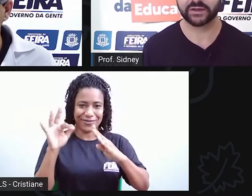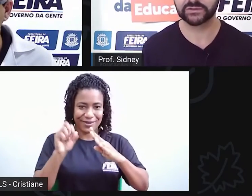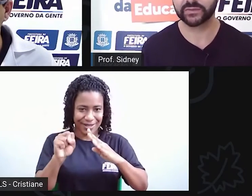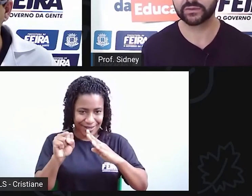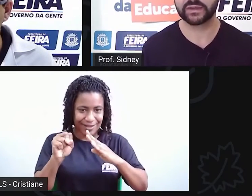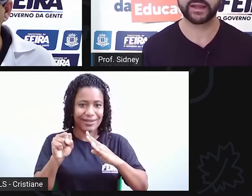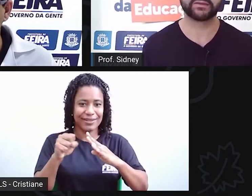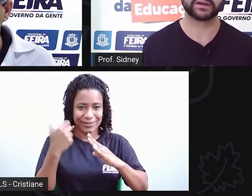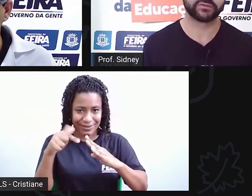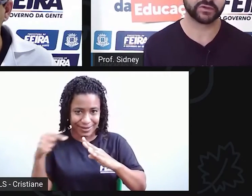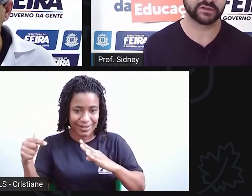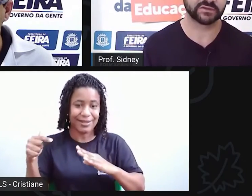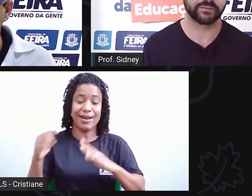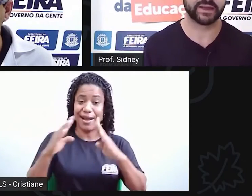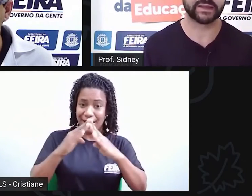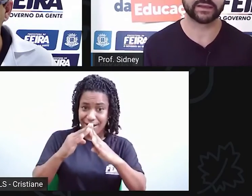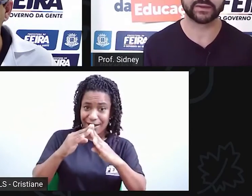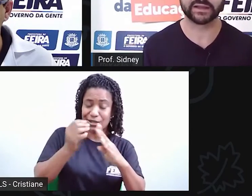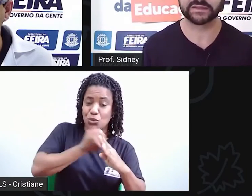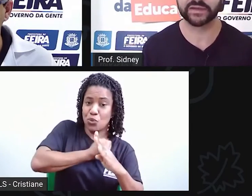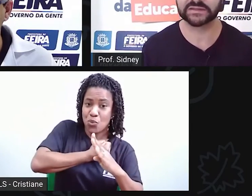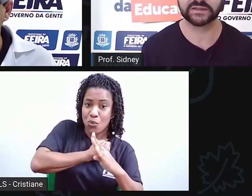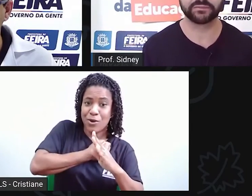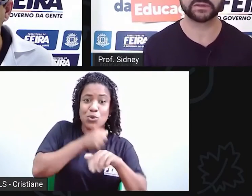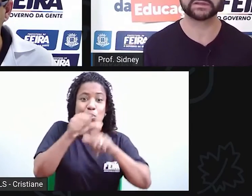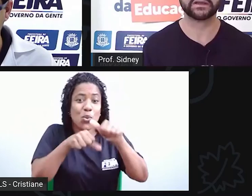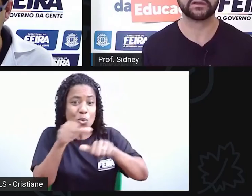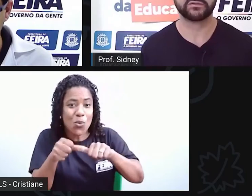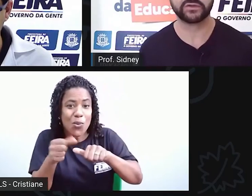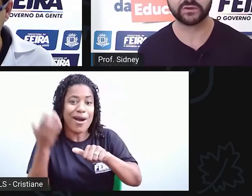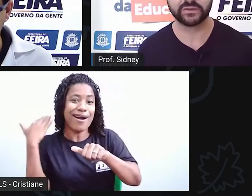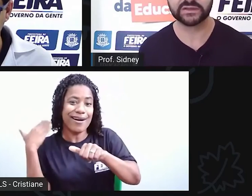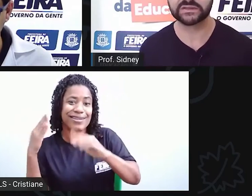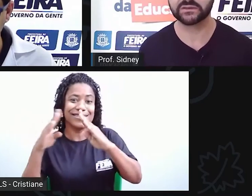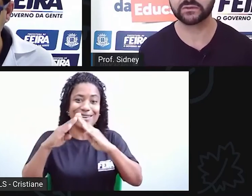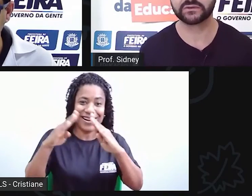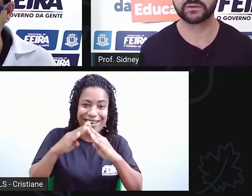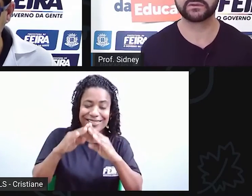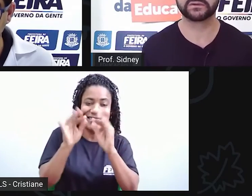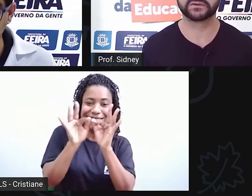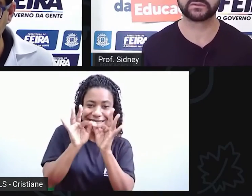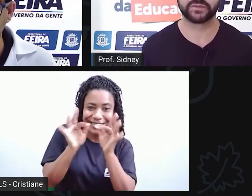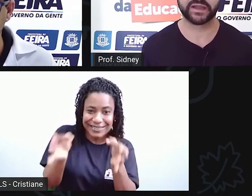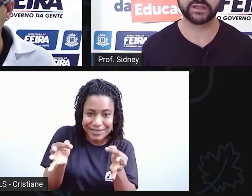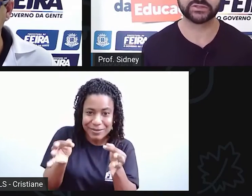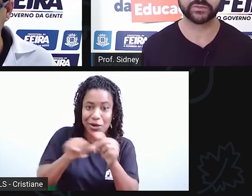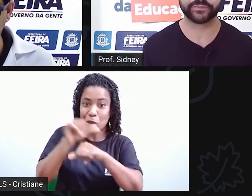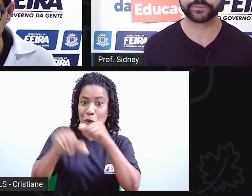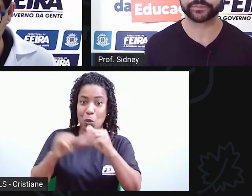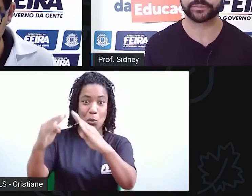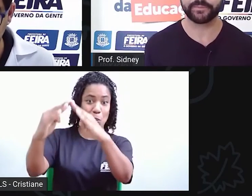casa tal, de número tal, ela foi transformada. Era uma casa mais simples. Virou esse outro prédio.